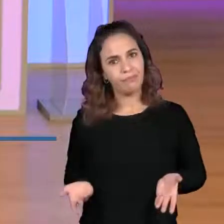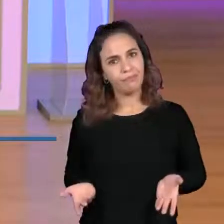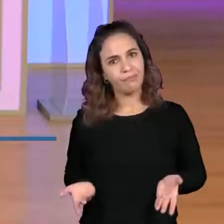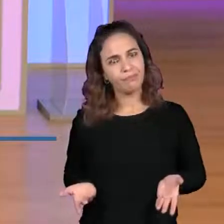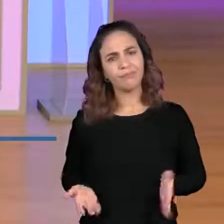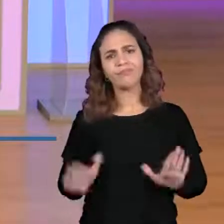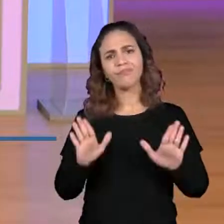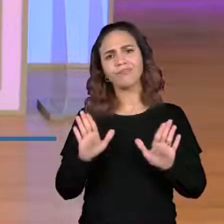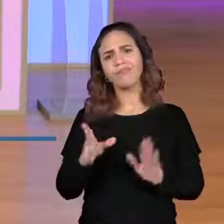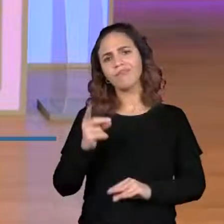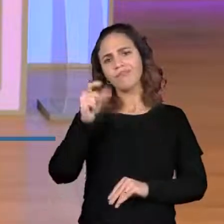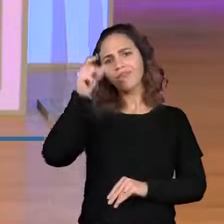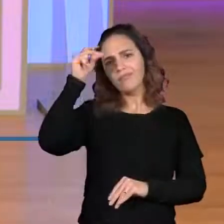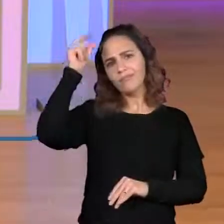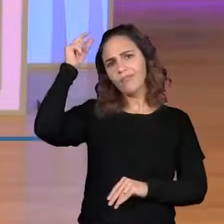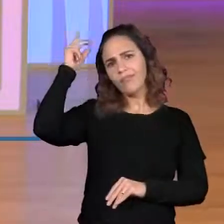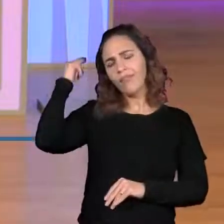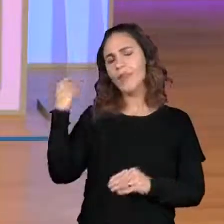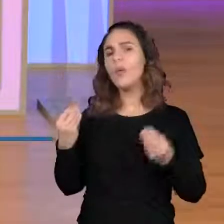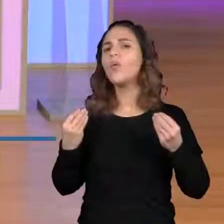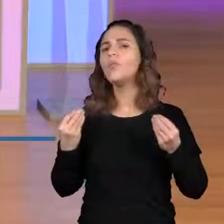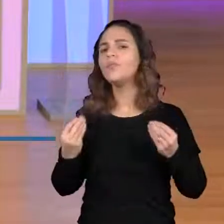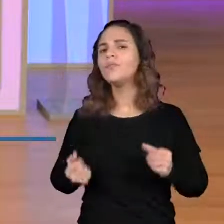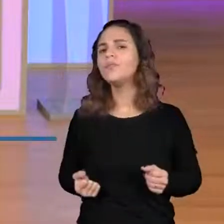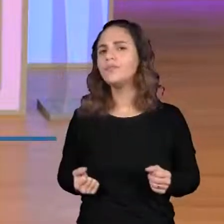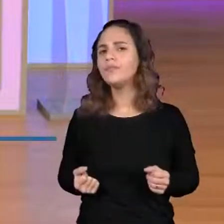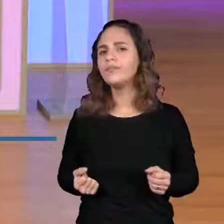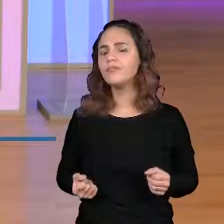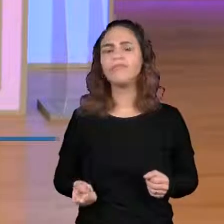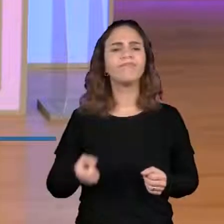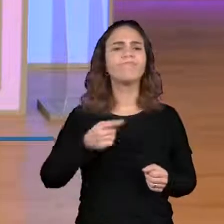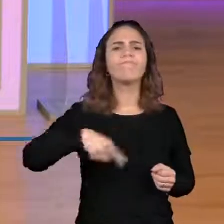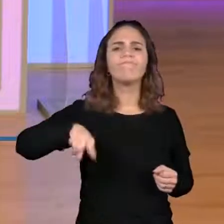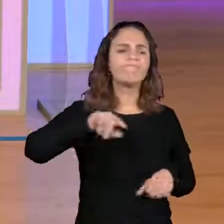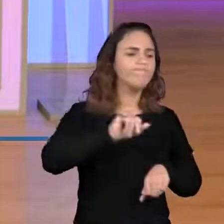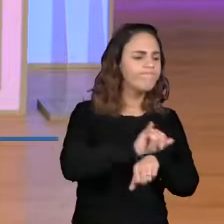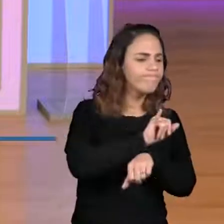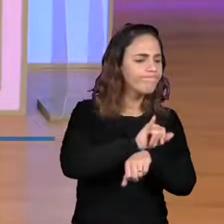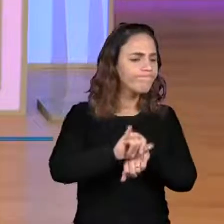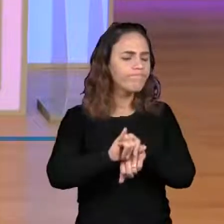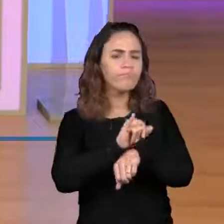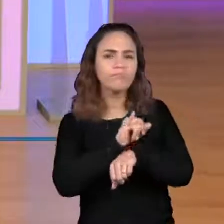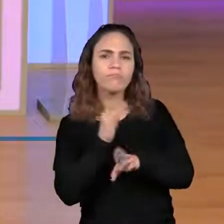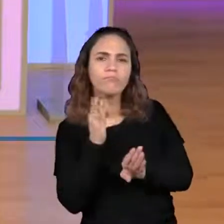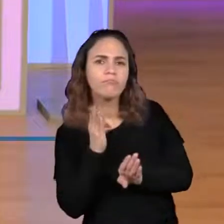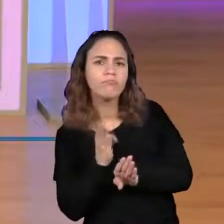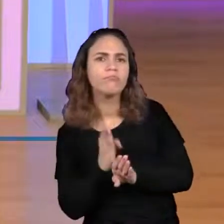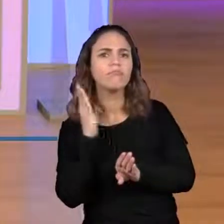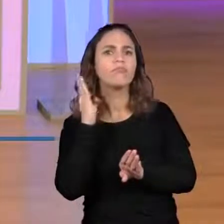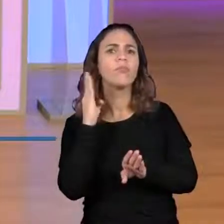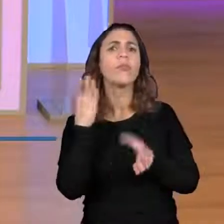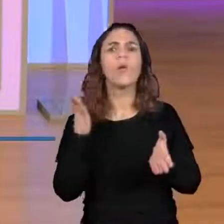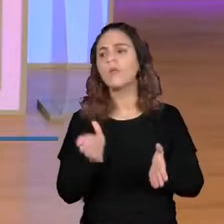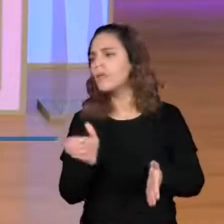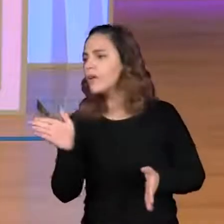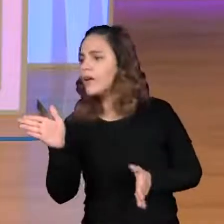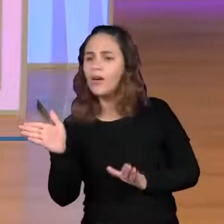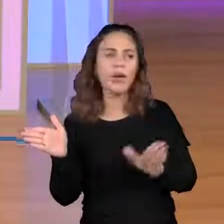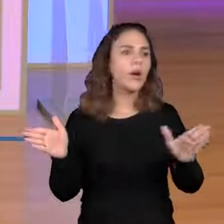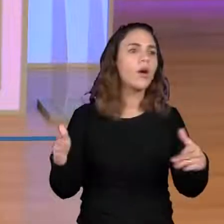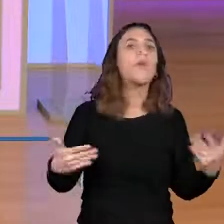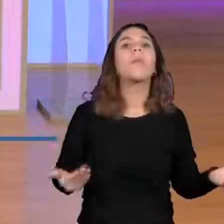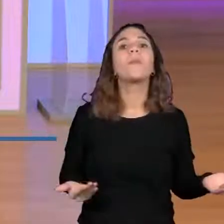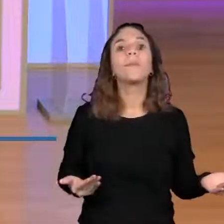pessoas se orientavam antigamente? O que elas utilizavam para descobrir o lado certo que elas tinham que ir?